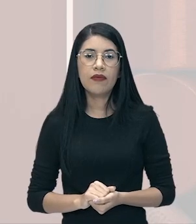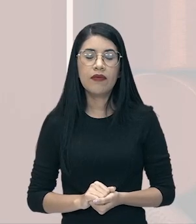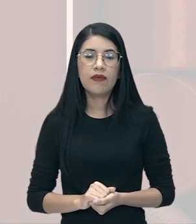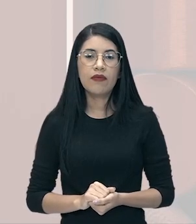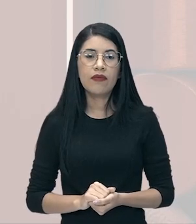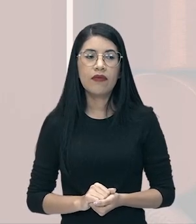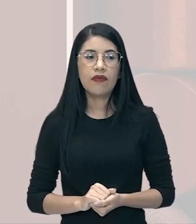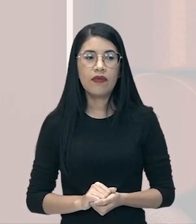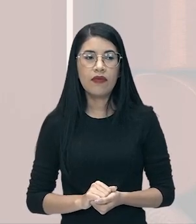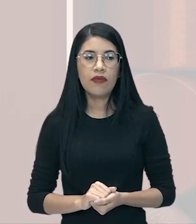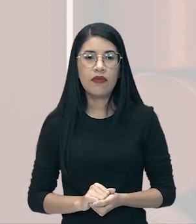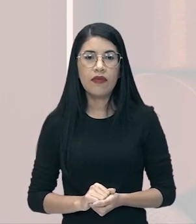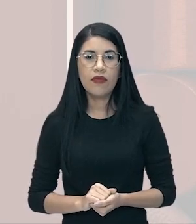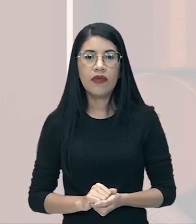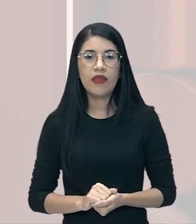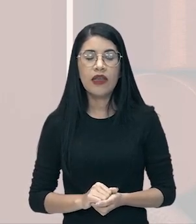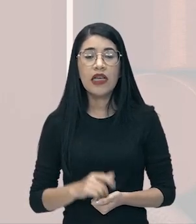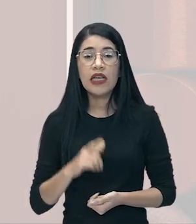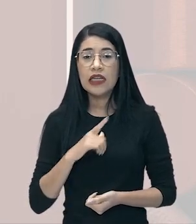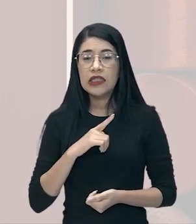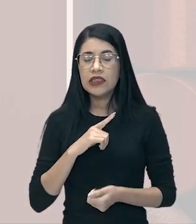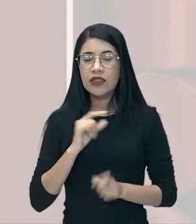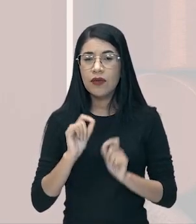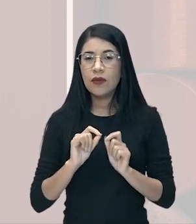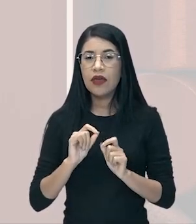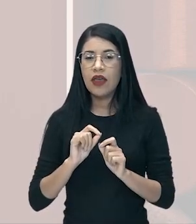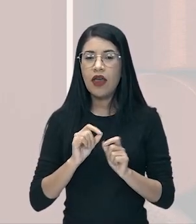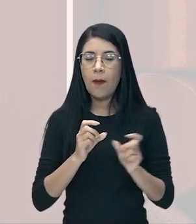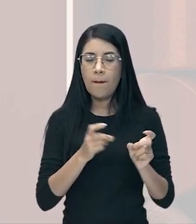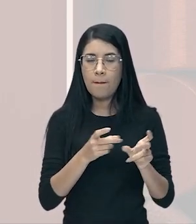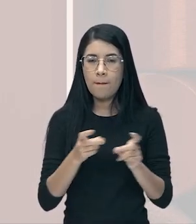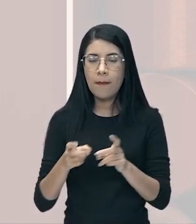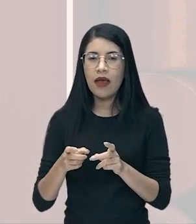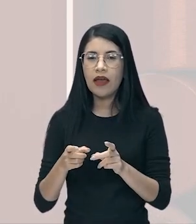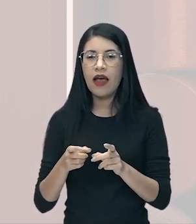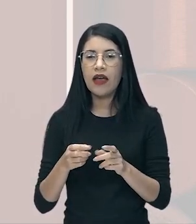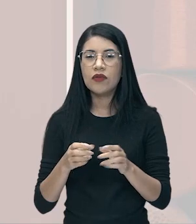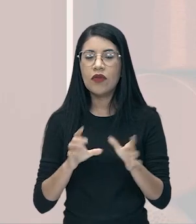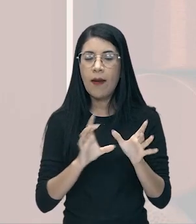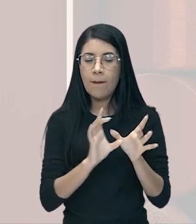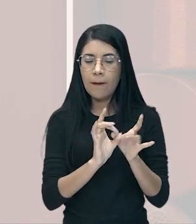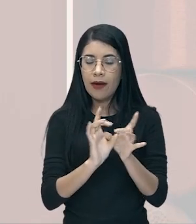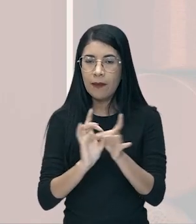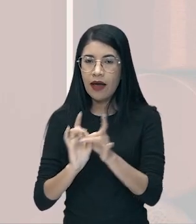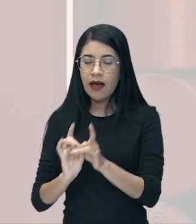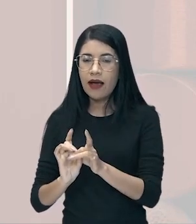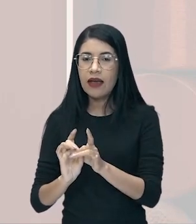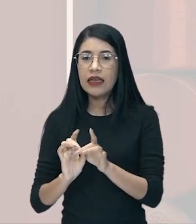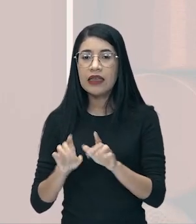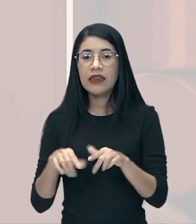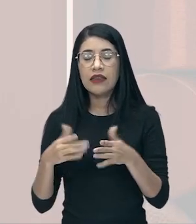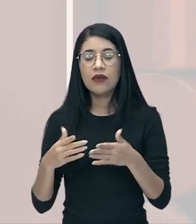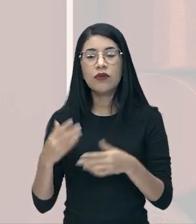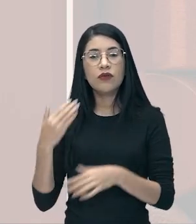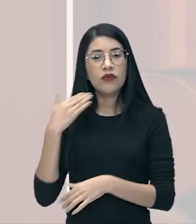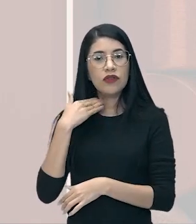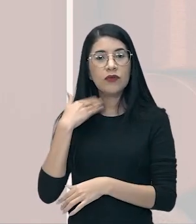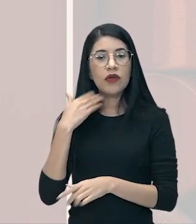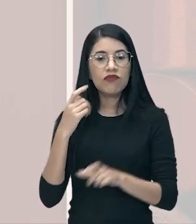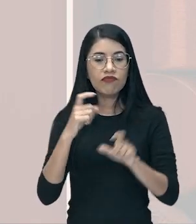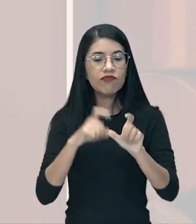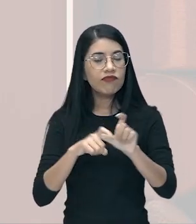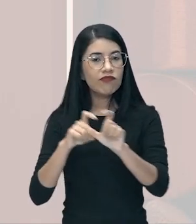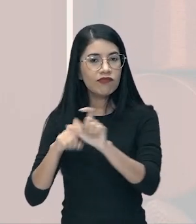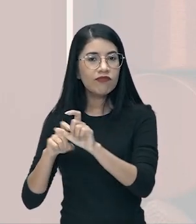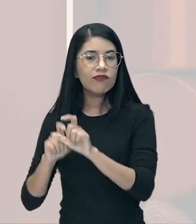o mercado em cadeia, não tão global como a gente conhece hoje, mas os bancos dependiam um do outro. Lembrando que